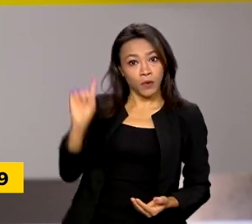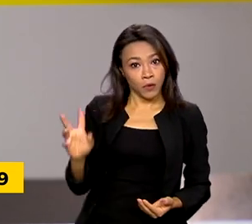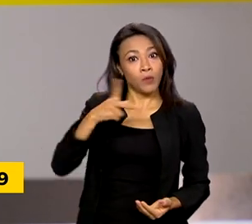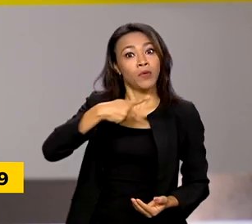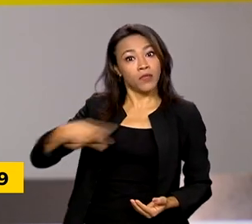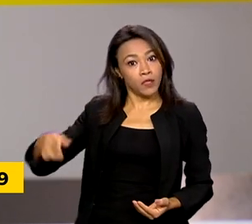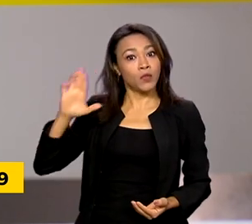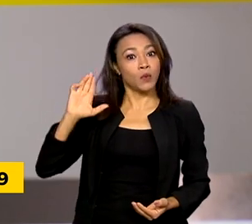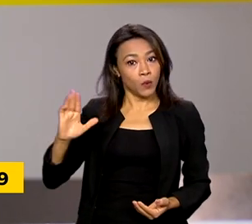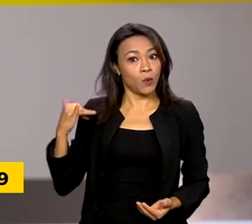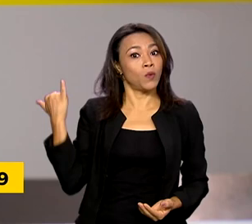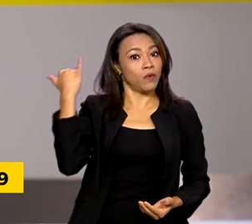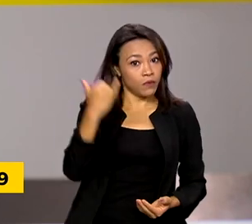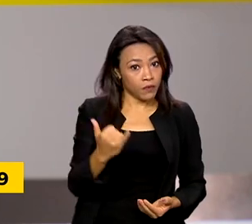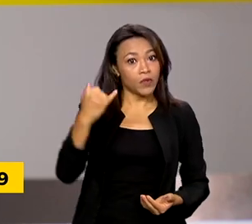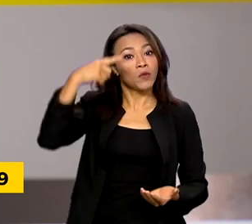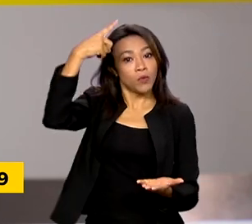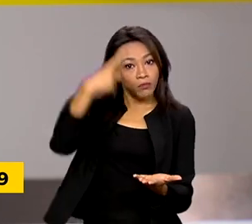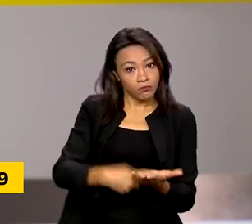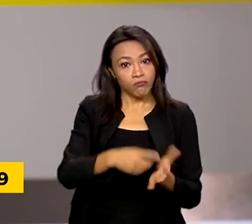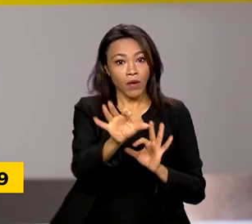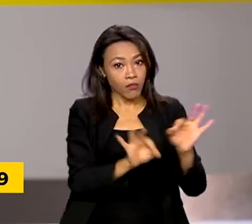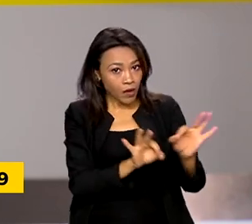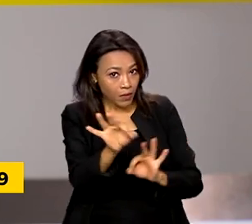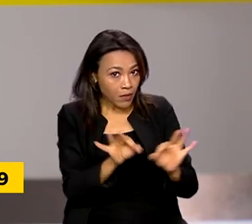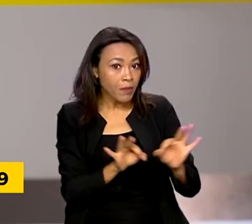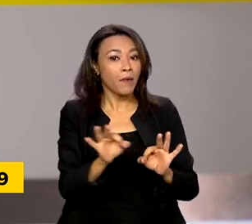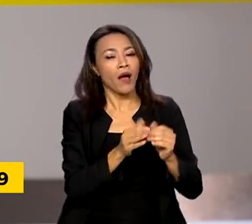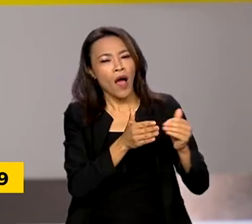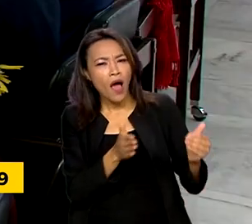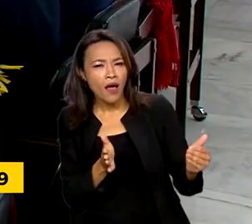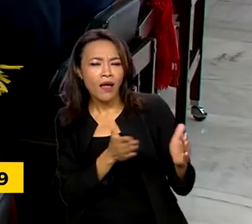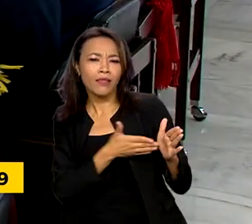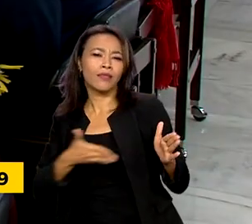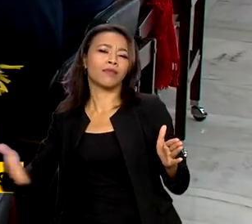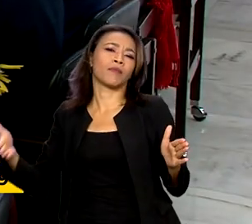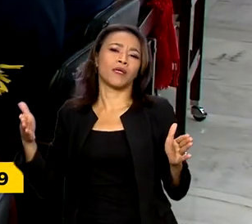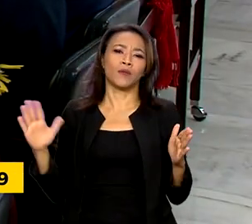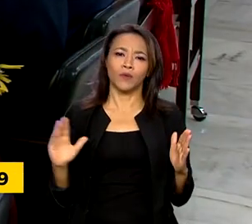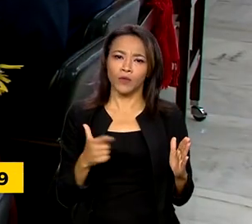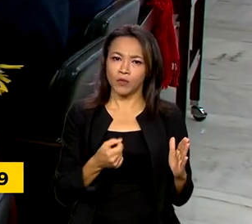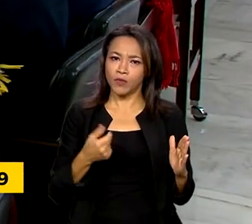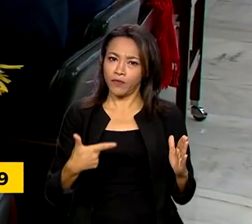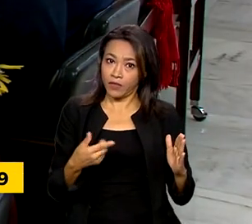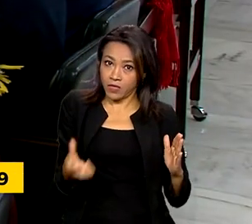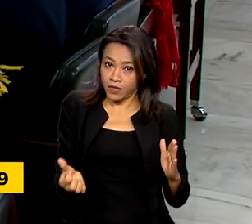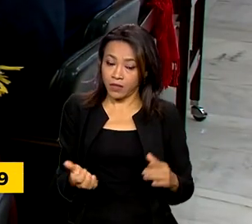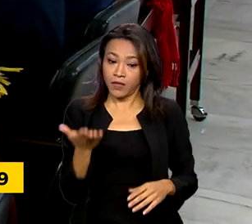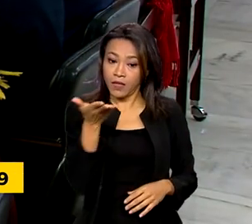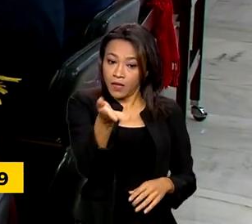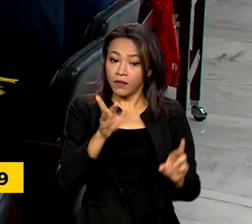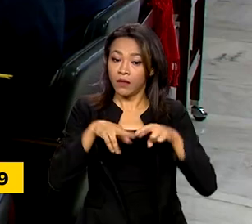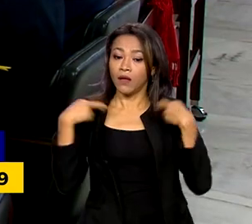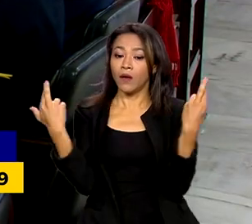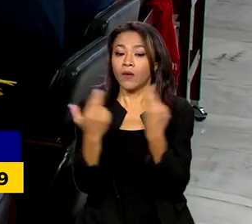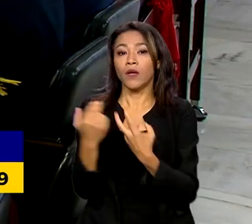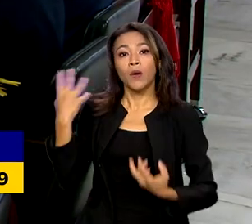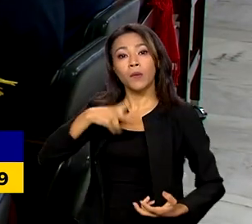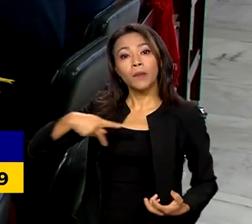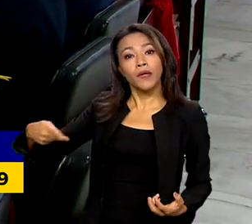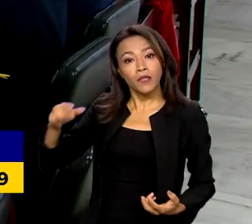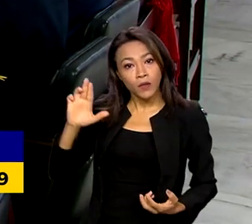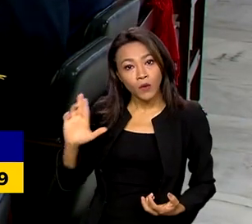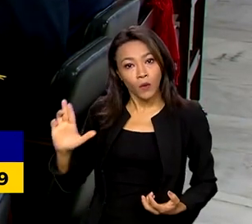devem ser executadas até dezembro de 2026. Na reunião, o presidente Lula falou que o governo vem